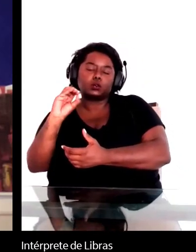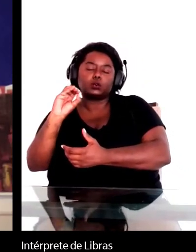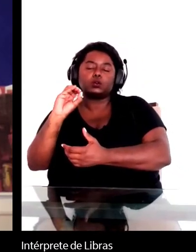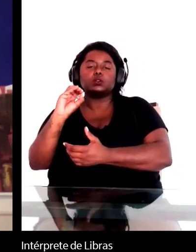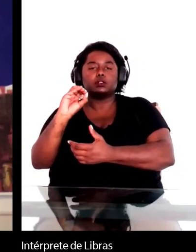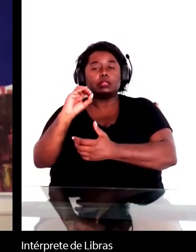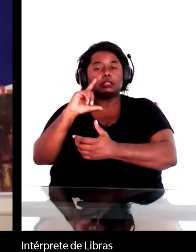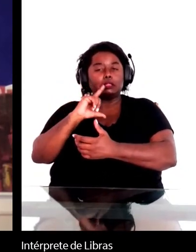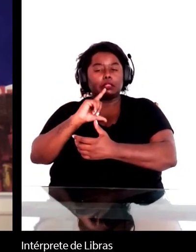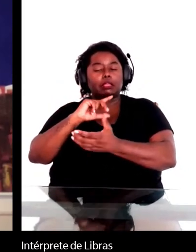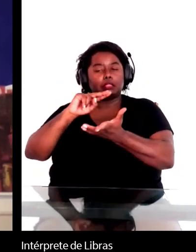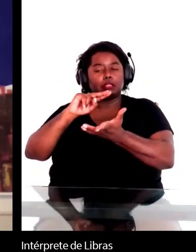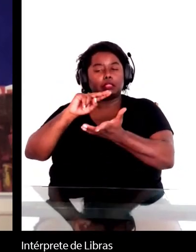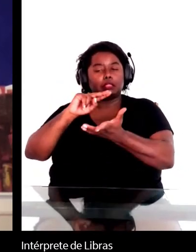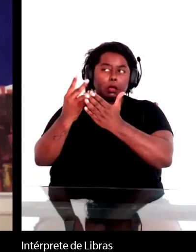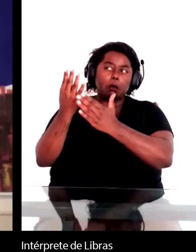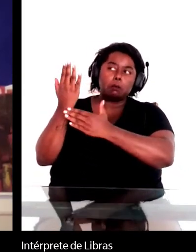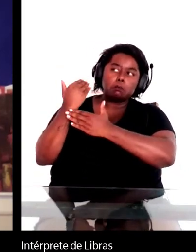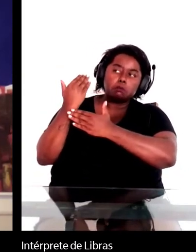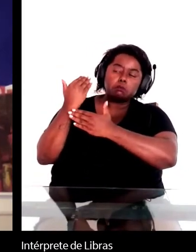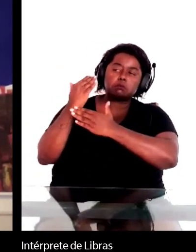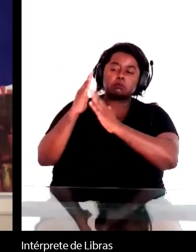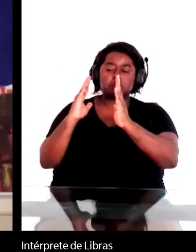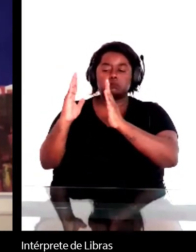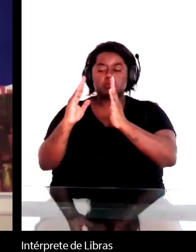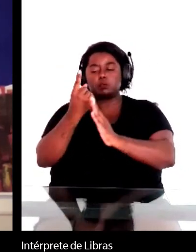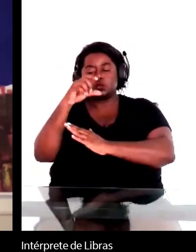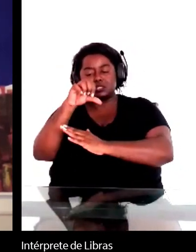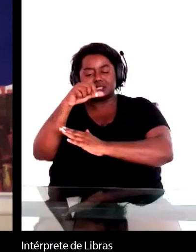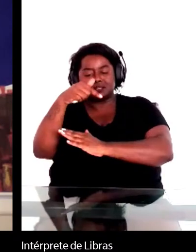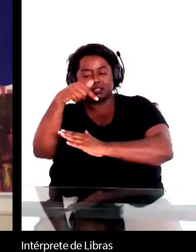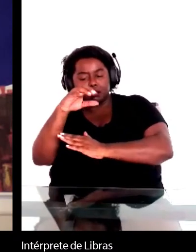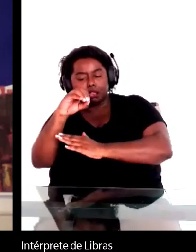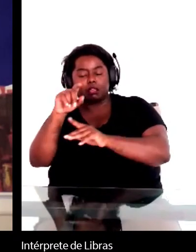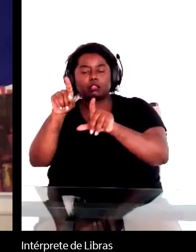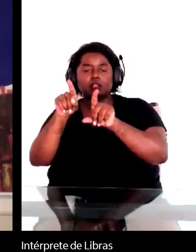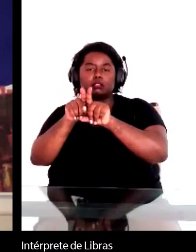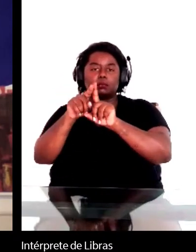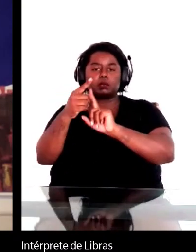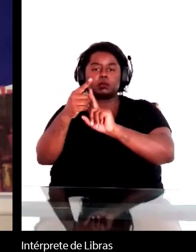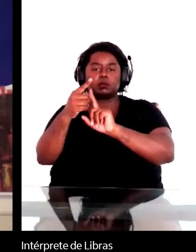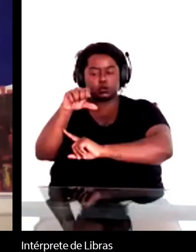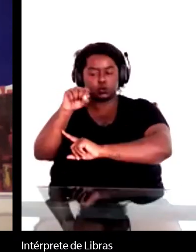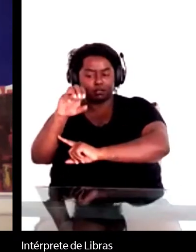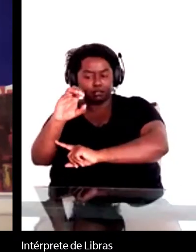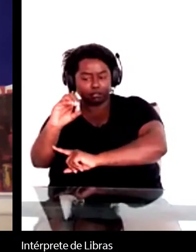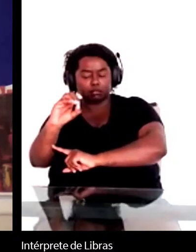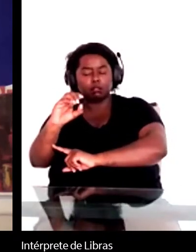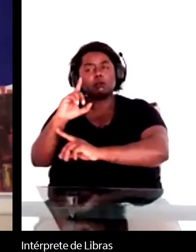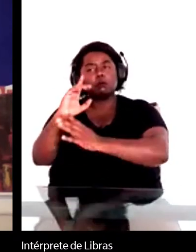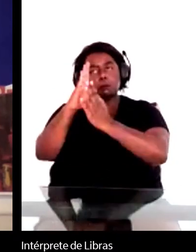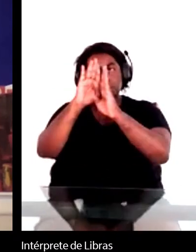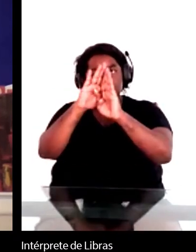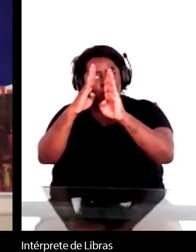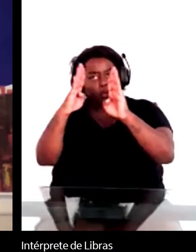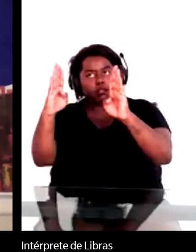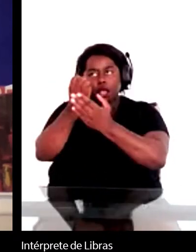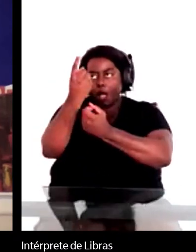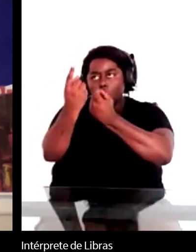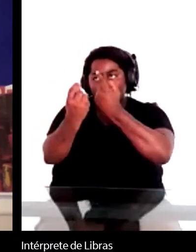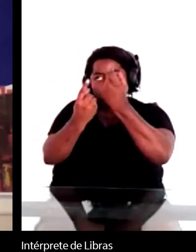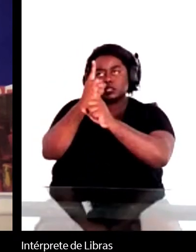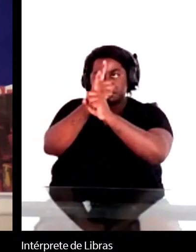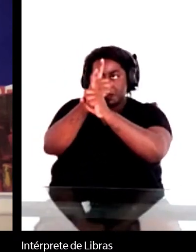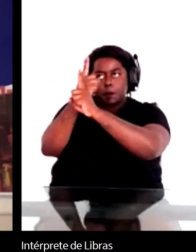em traduções dos anos 70 e 80. Você encontra em bibliotecas, mas basicamente não estão no mercado.